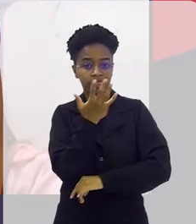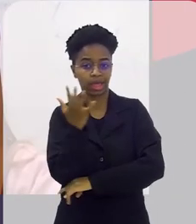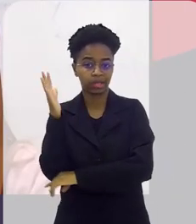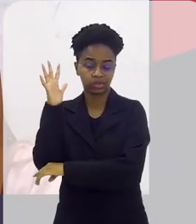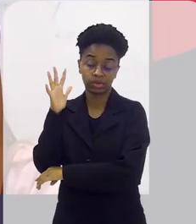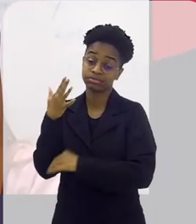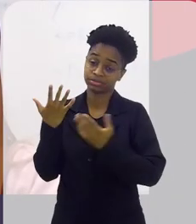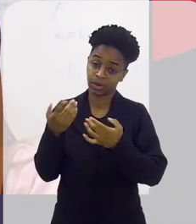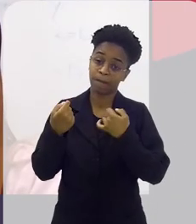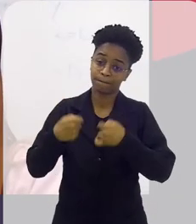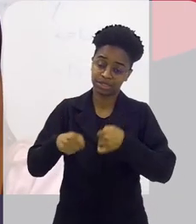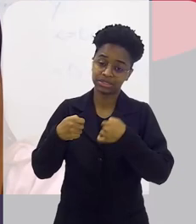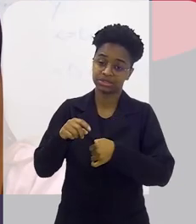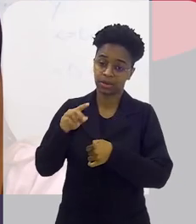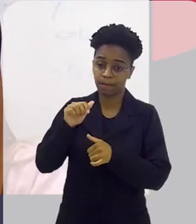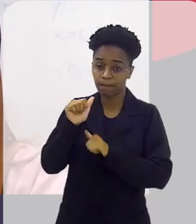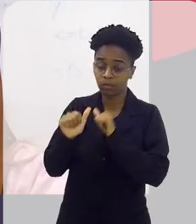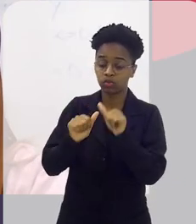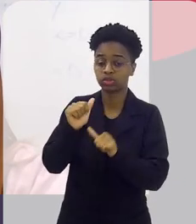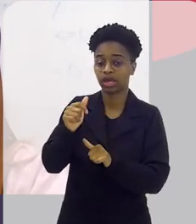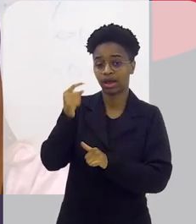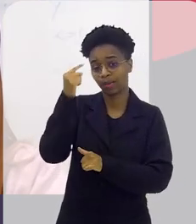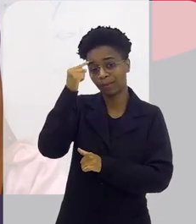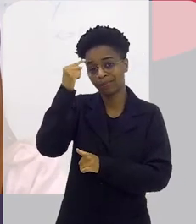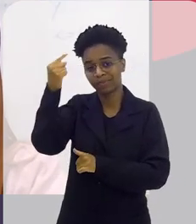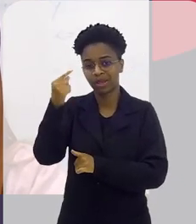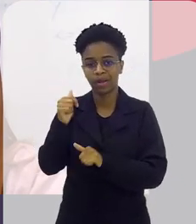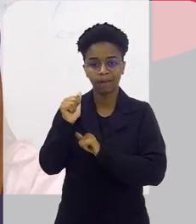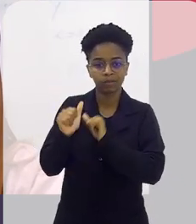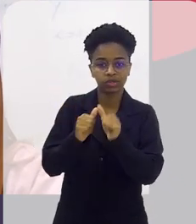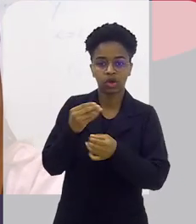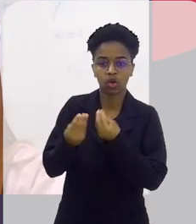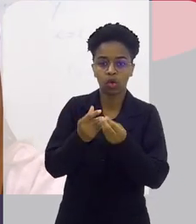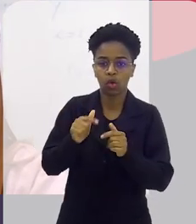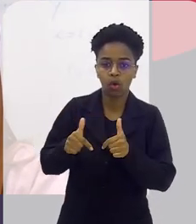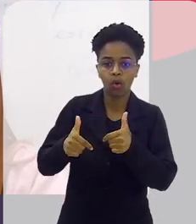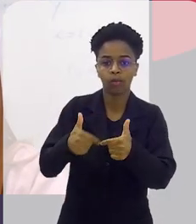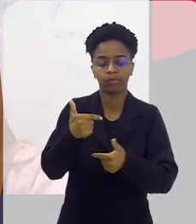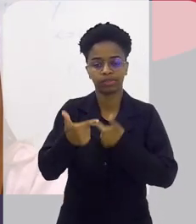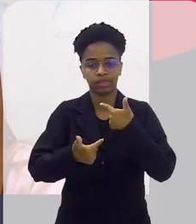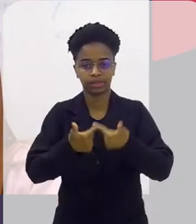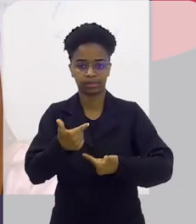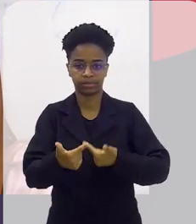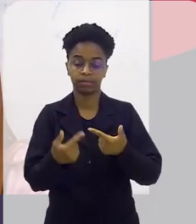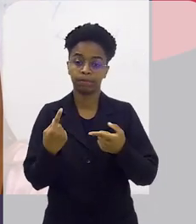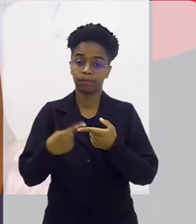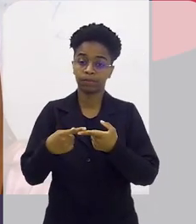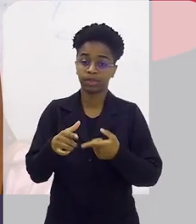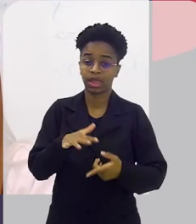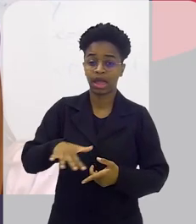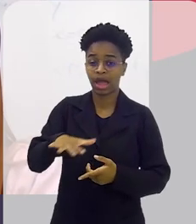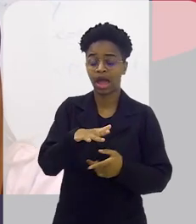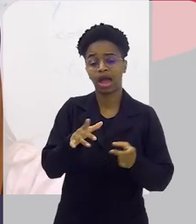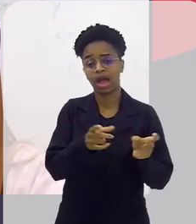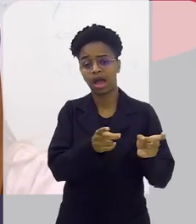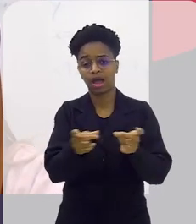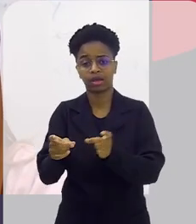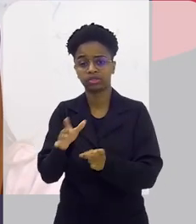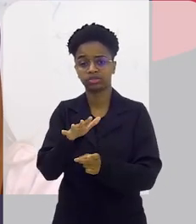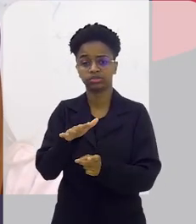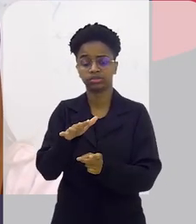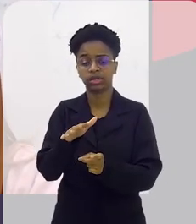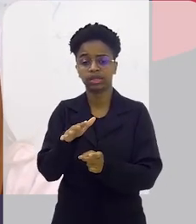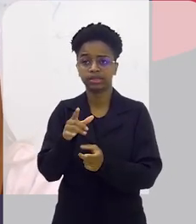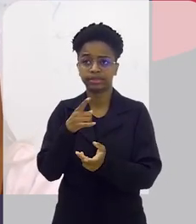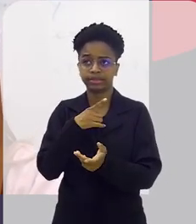ela já precisa mudar ali dentro a maneira de trabalhar. O mercado, como um